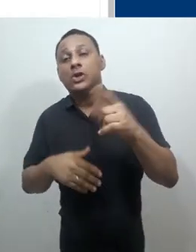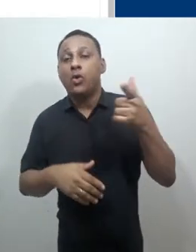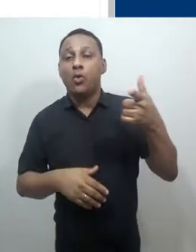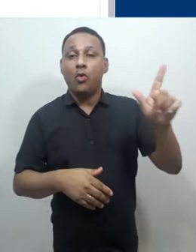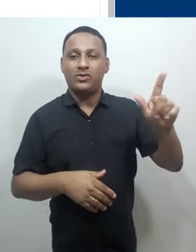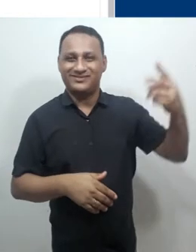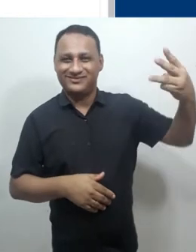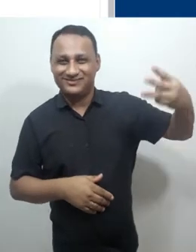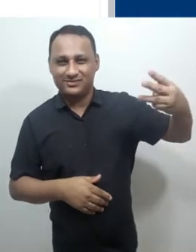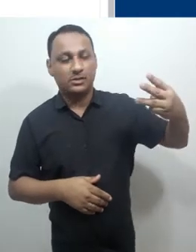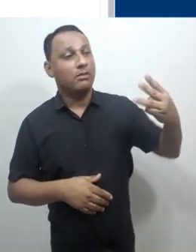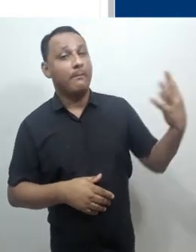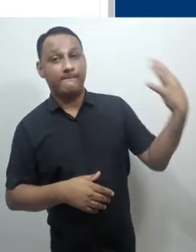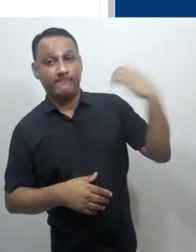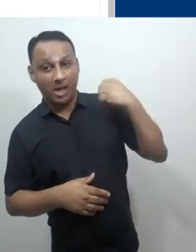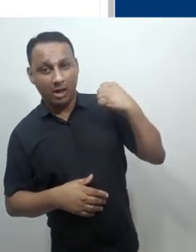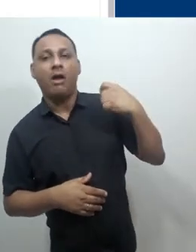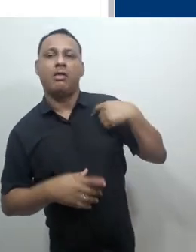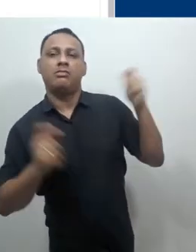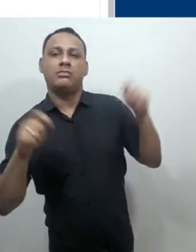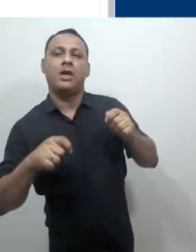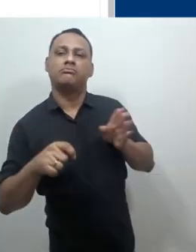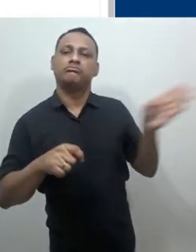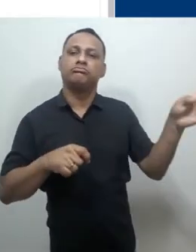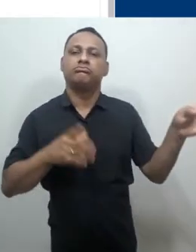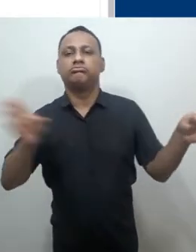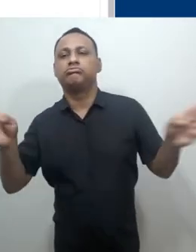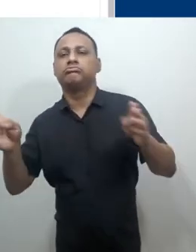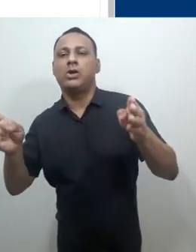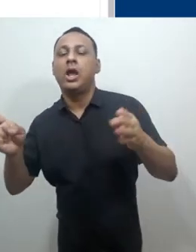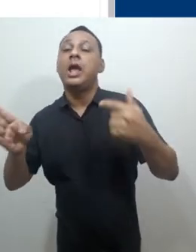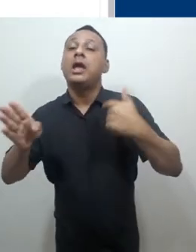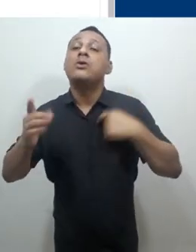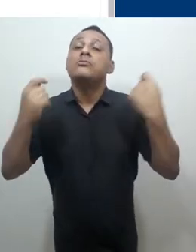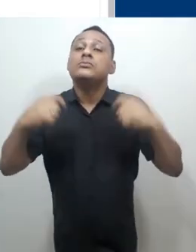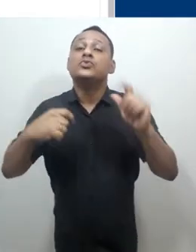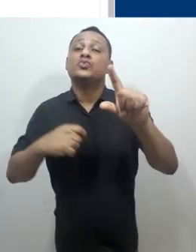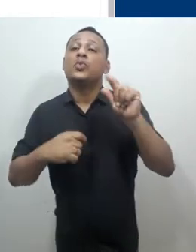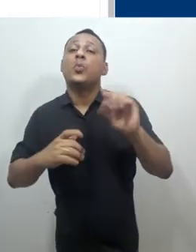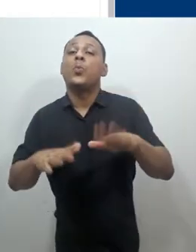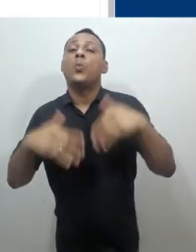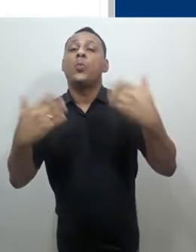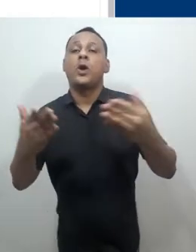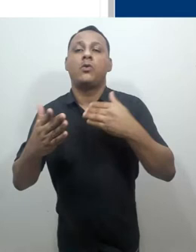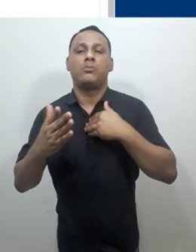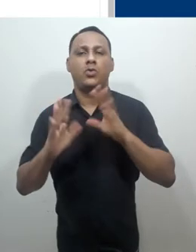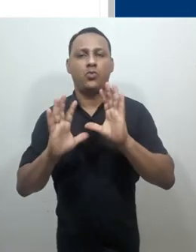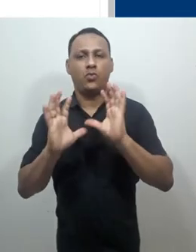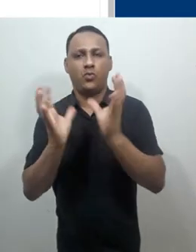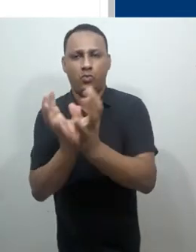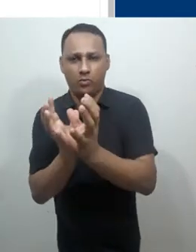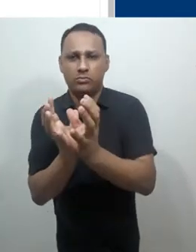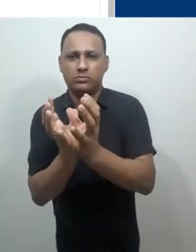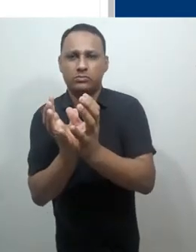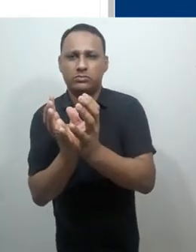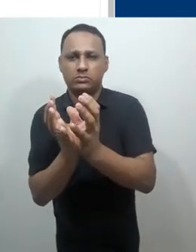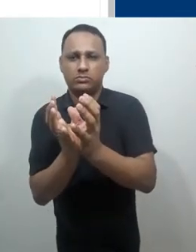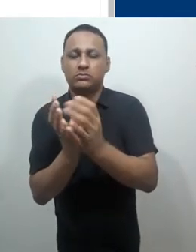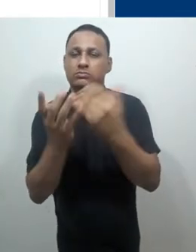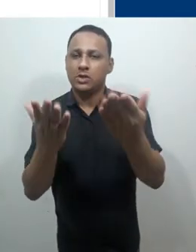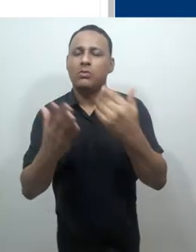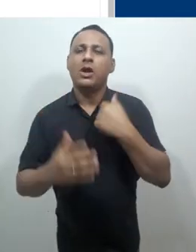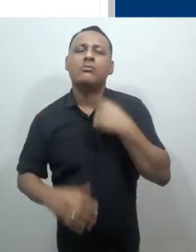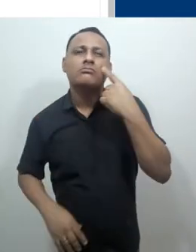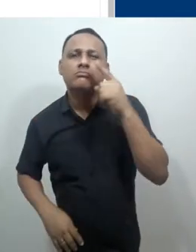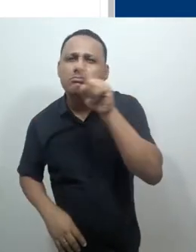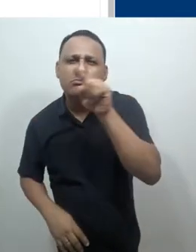poderia escolher em qual dos grupos ele pretende participar. Temos o botão de acrescentar um novo tópico de discussão